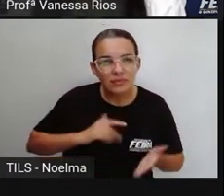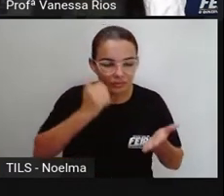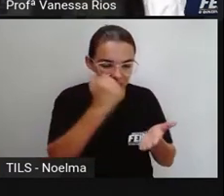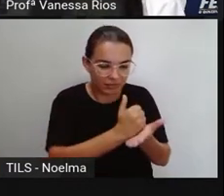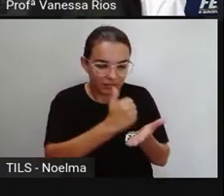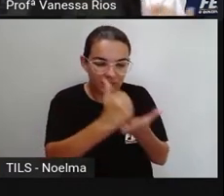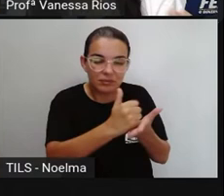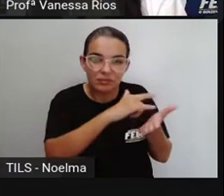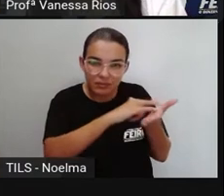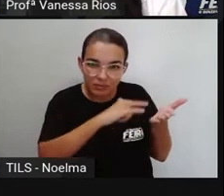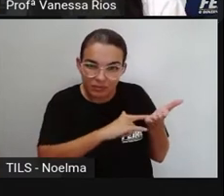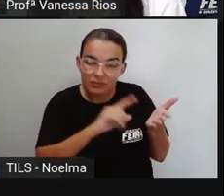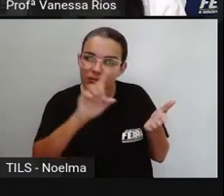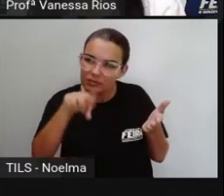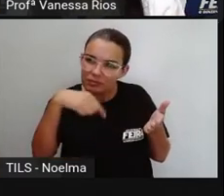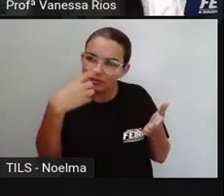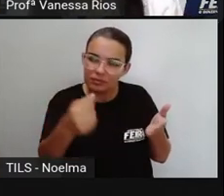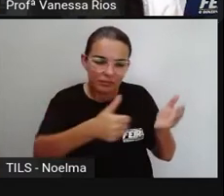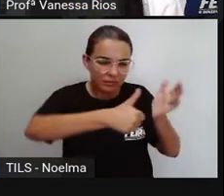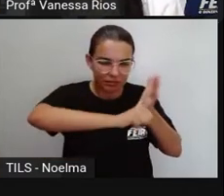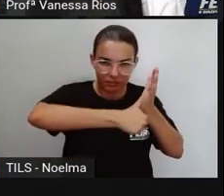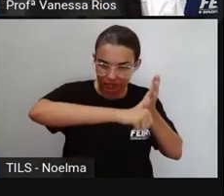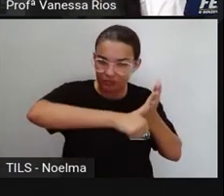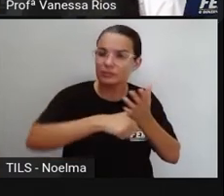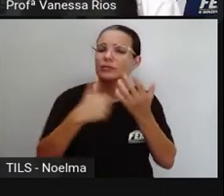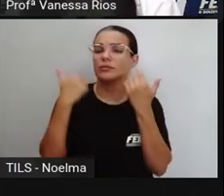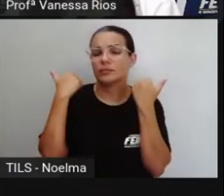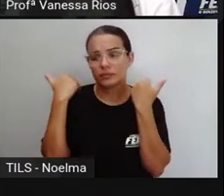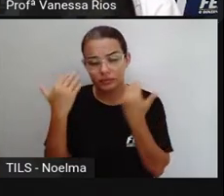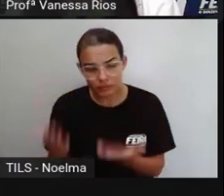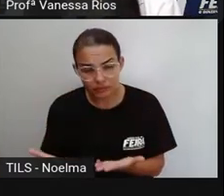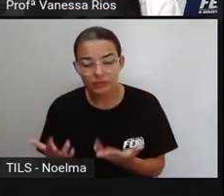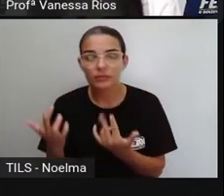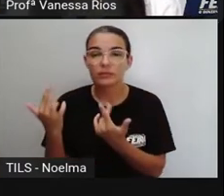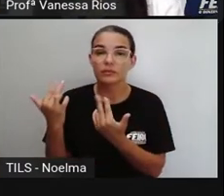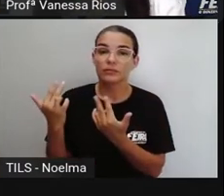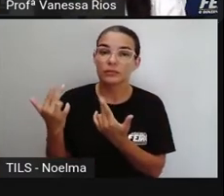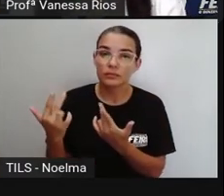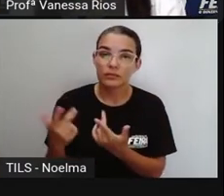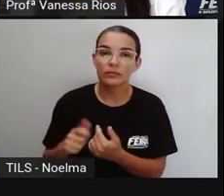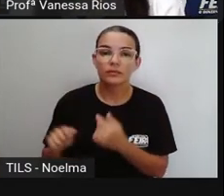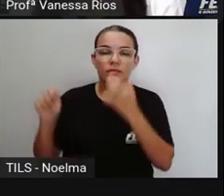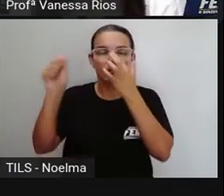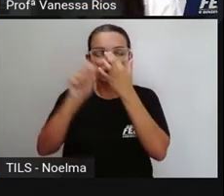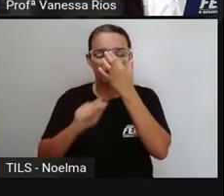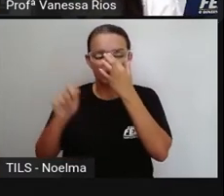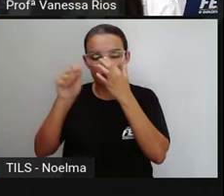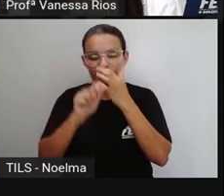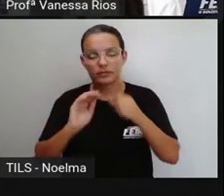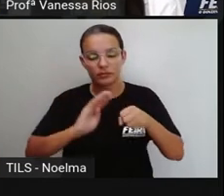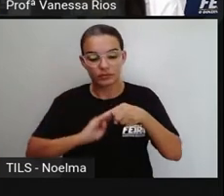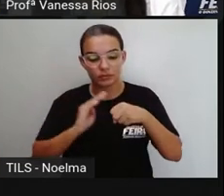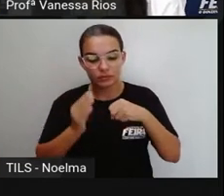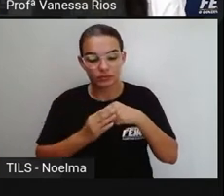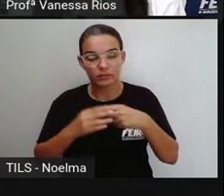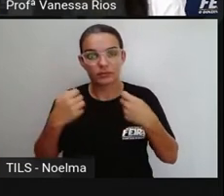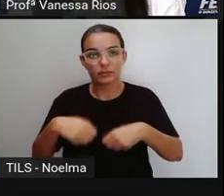nascimento, depois faz o seu RG, não é? Lá no cartório. Por que faz isso? Para que você seja